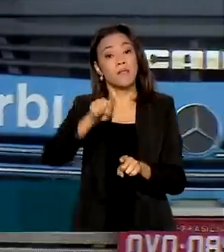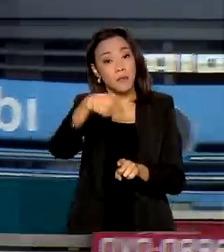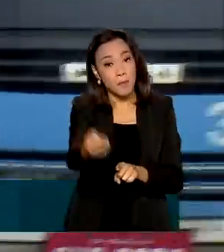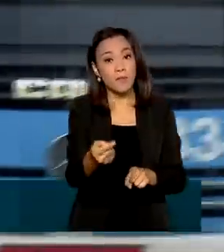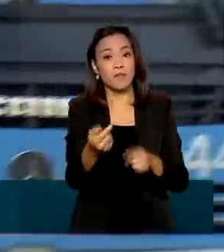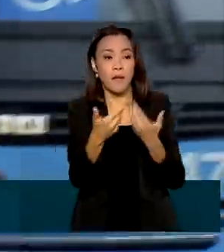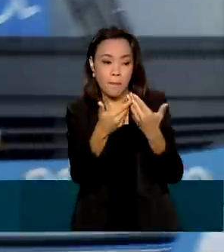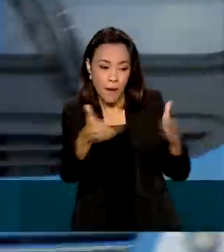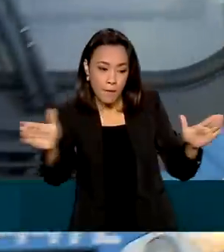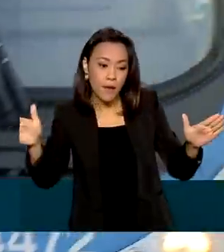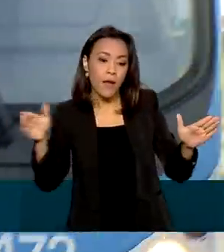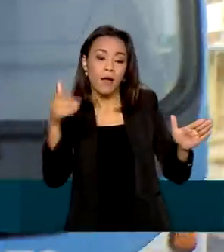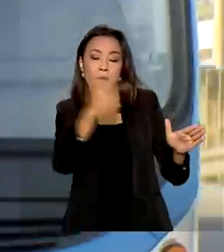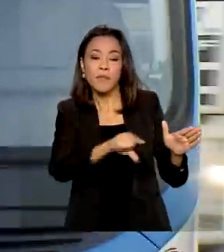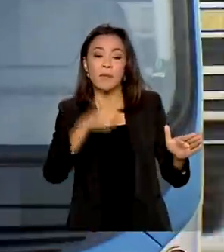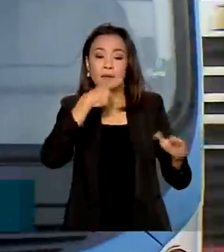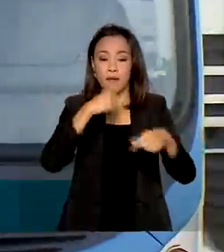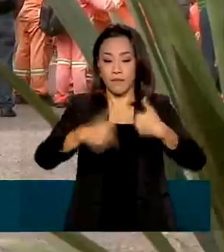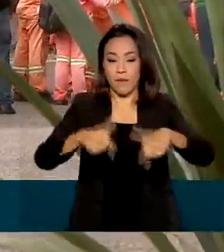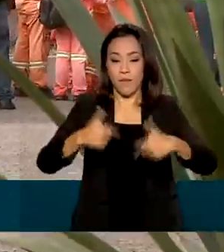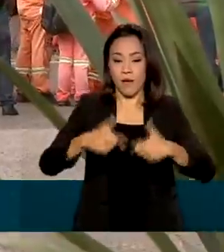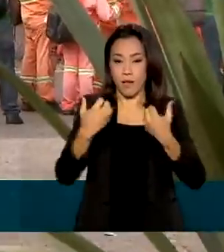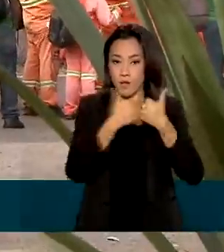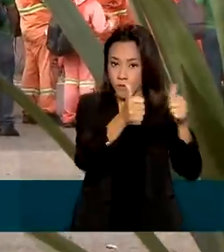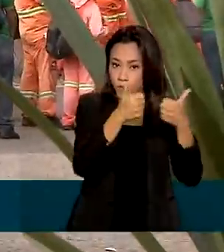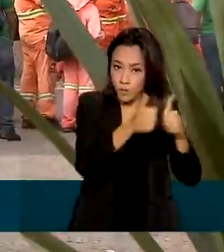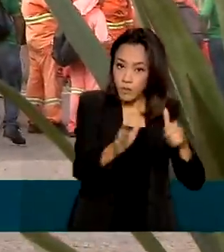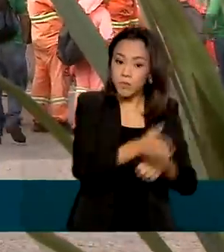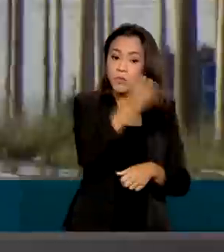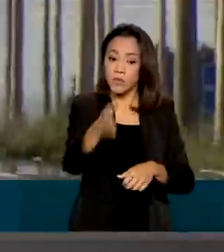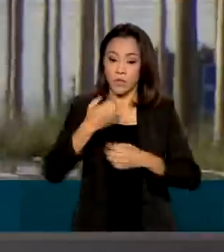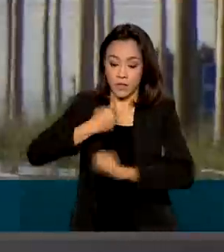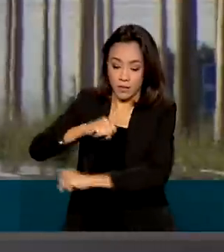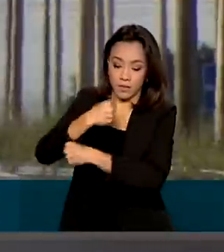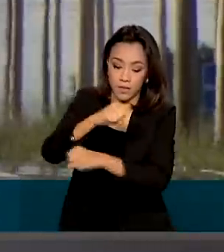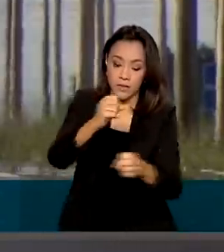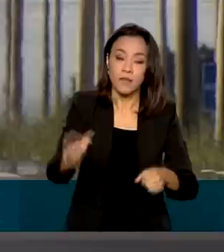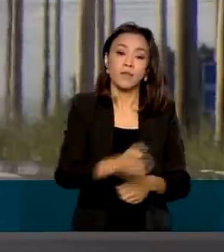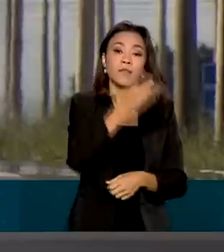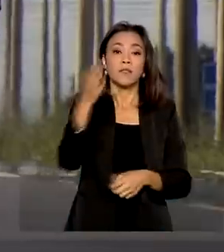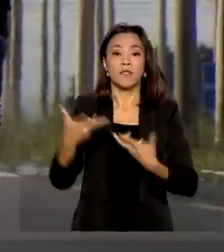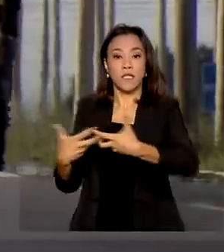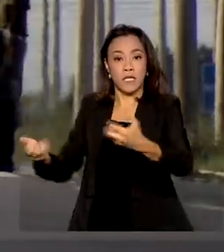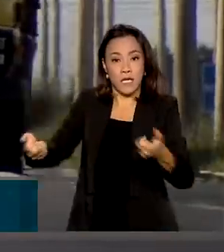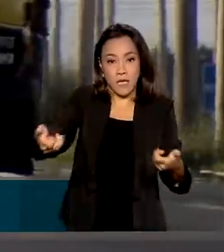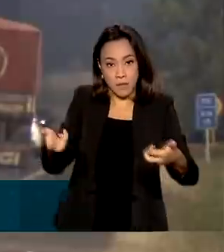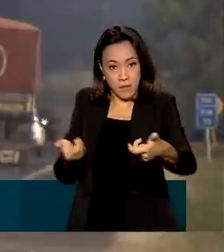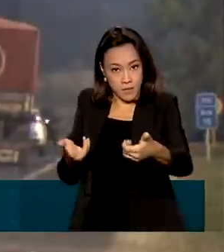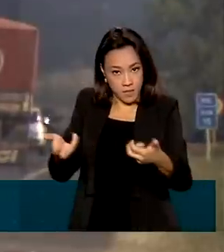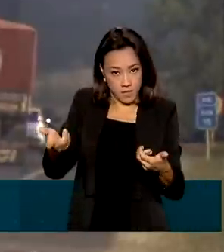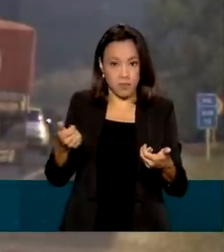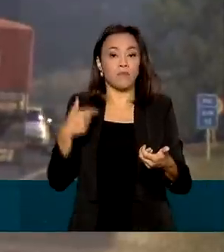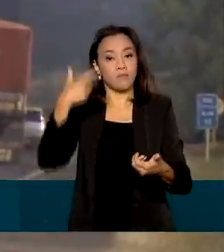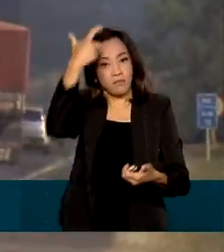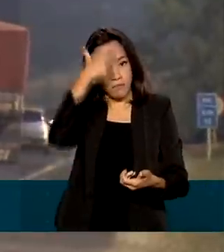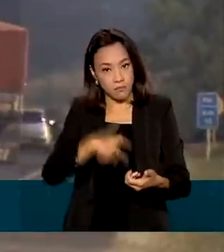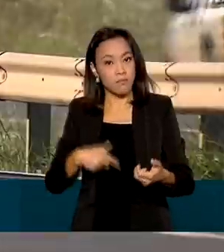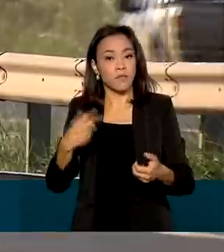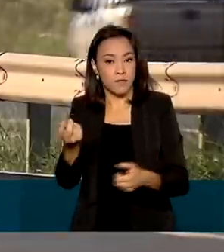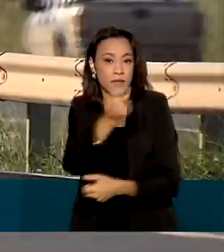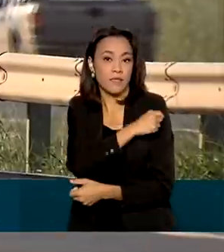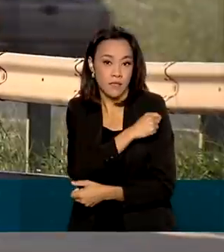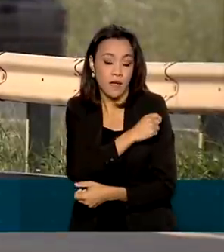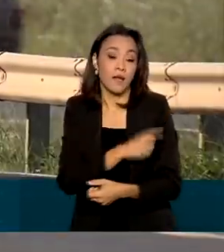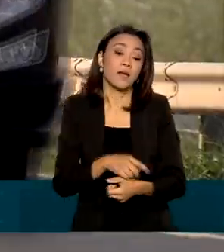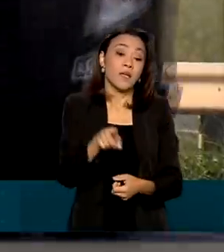como trabalhadores de transporte coletivo, de limpeza urbana e caminhoneiros. Os municípios que conseguirem vacinar